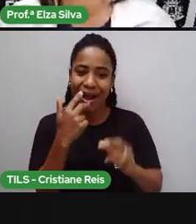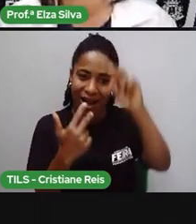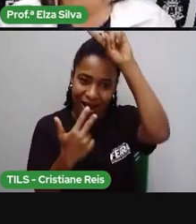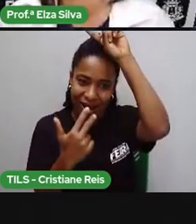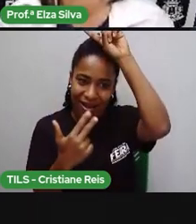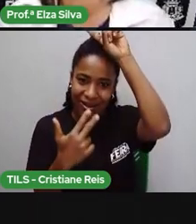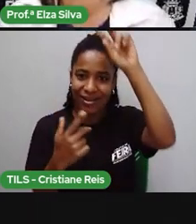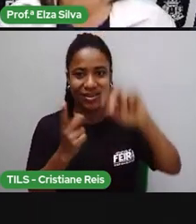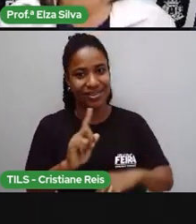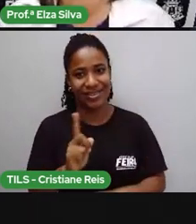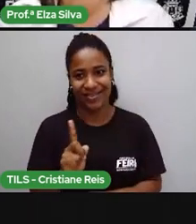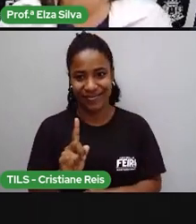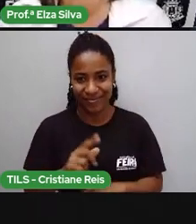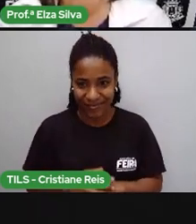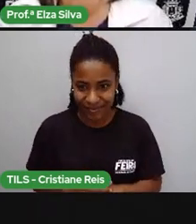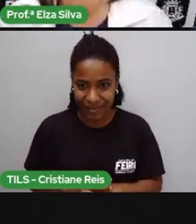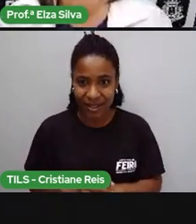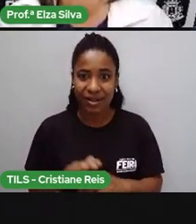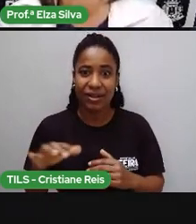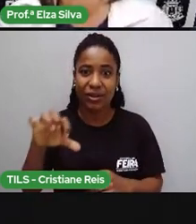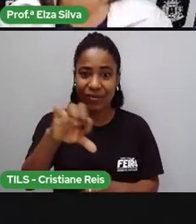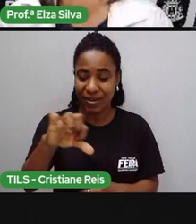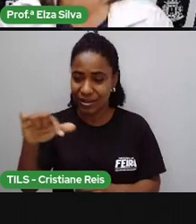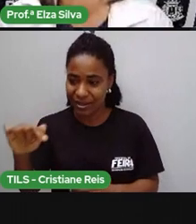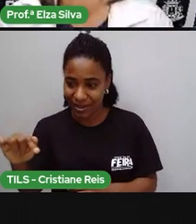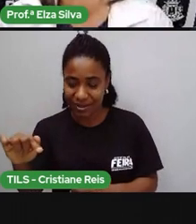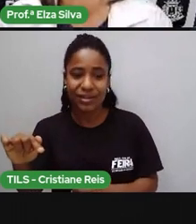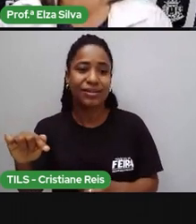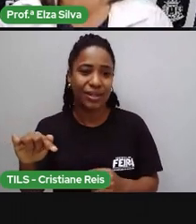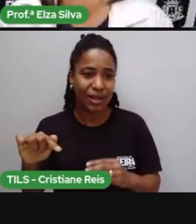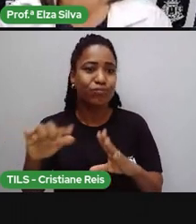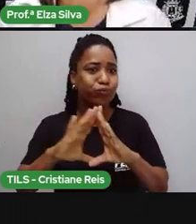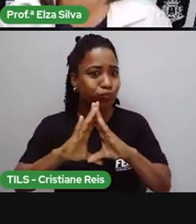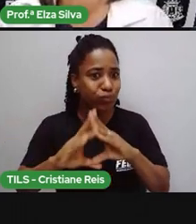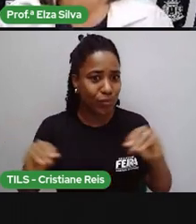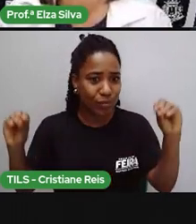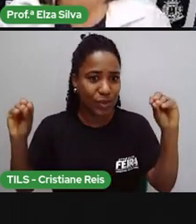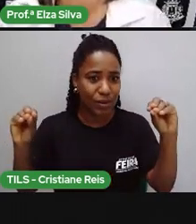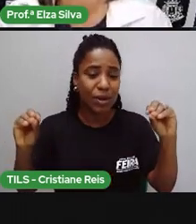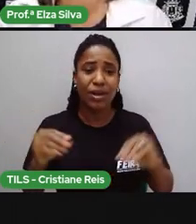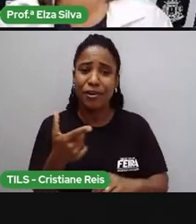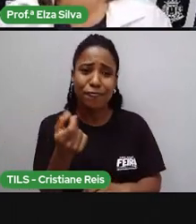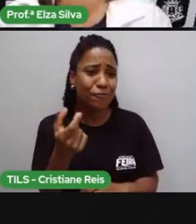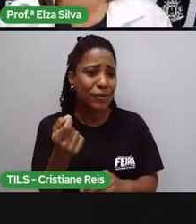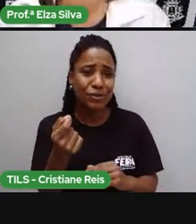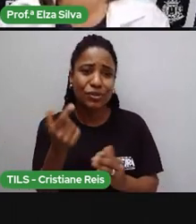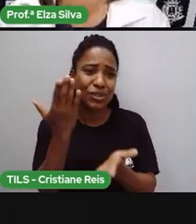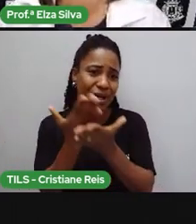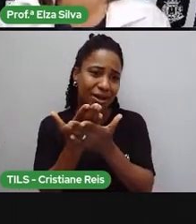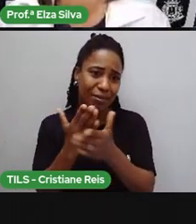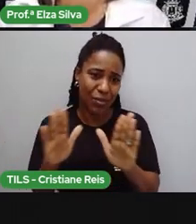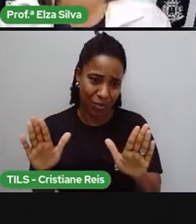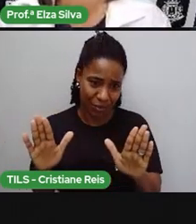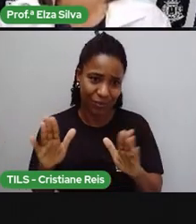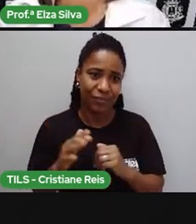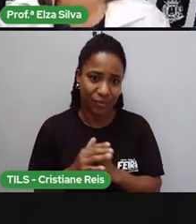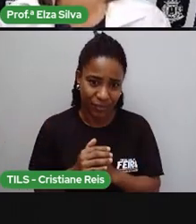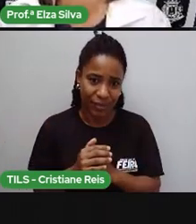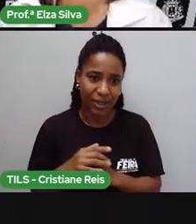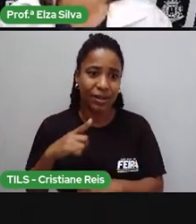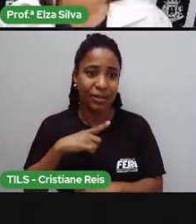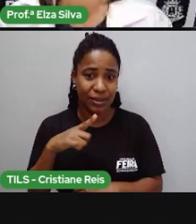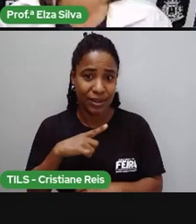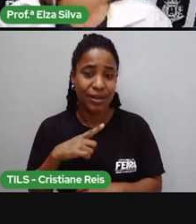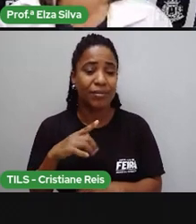estão morrendo. Fora 20 que já estão extintas. Uma das línguas em extinção é o Apeacá, falado por apenas dois